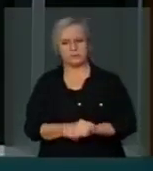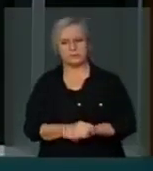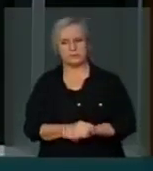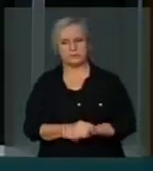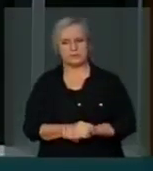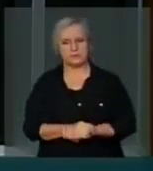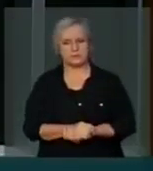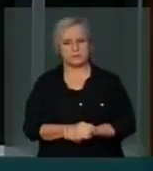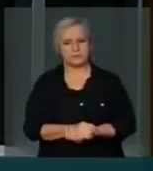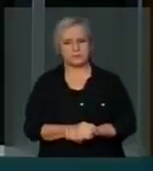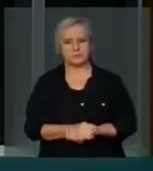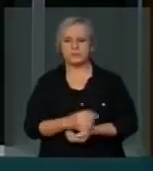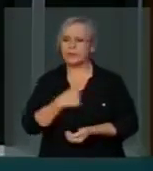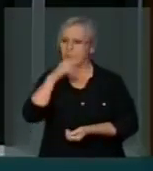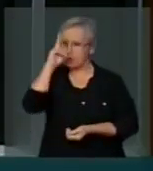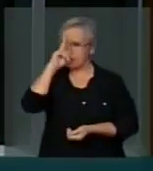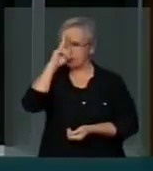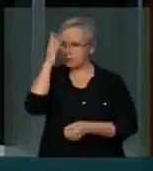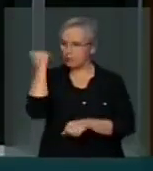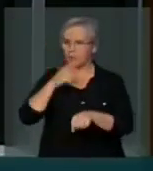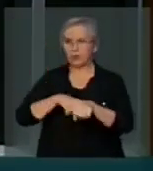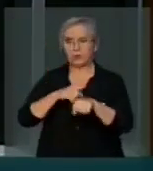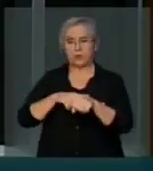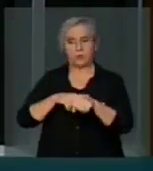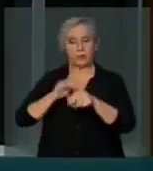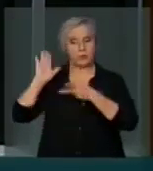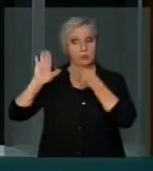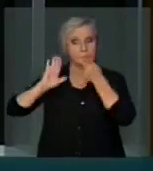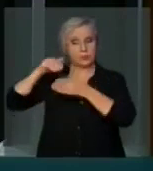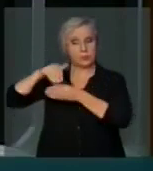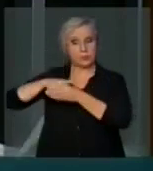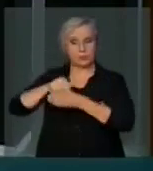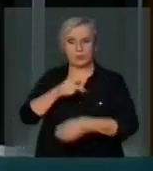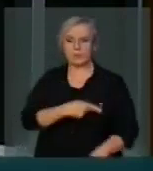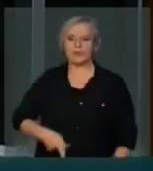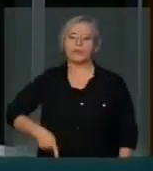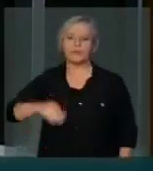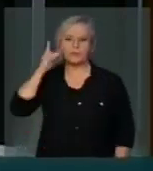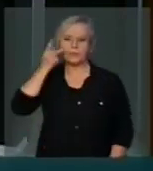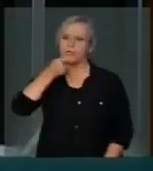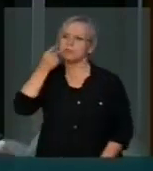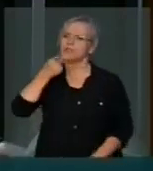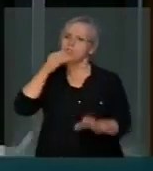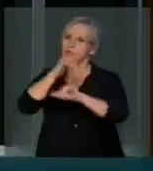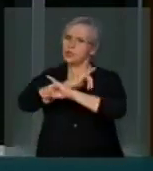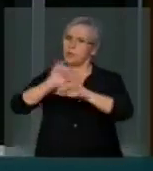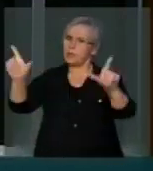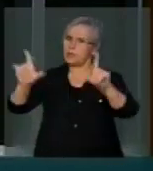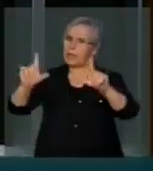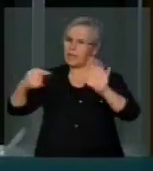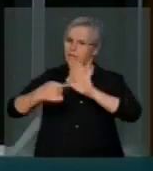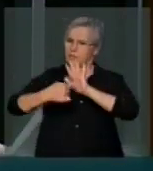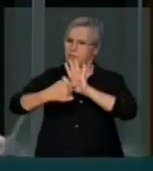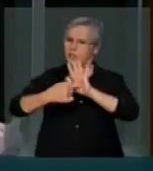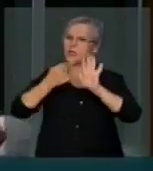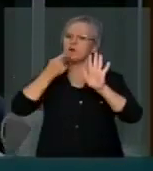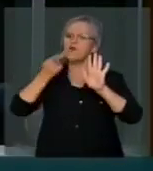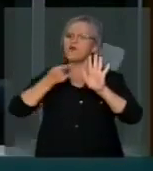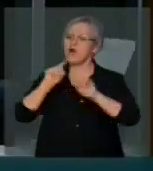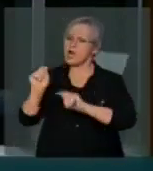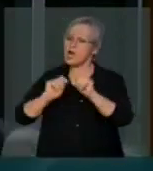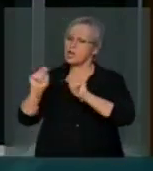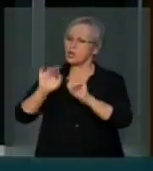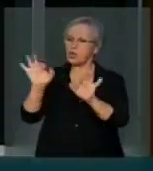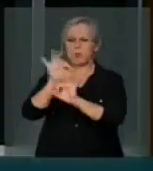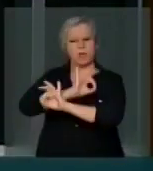Eu lembro, Sr. Presidente, na época da campanha, quando a Presidente Dilma ia para a televisão, no seu horário eleitoral, dizer que a economia